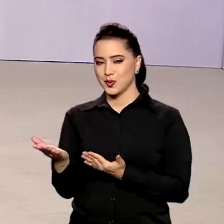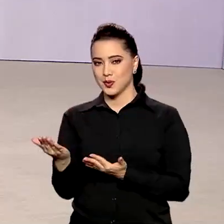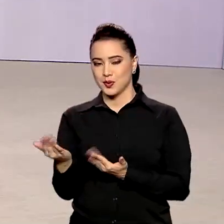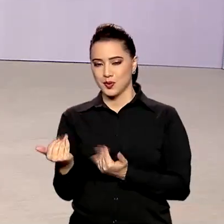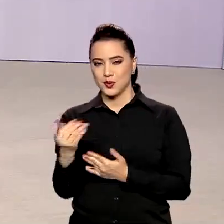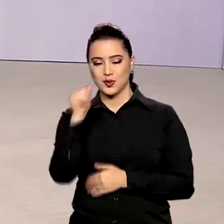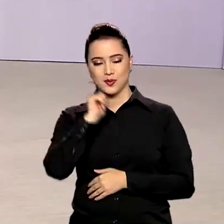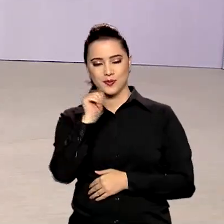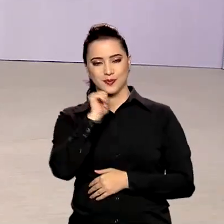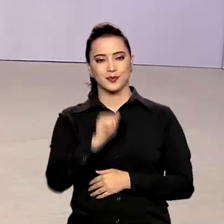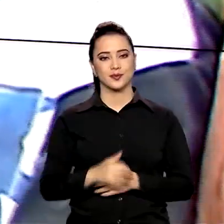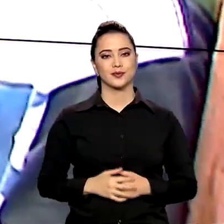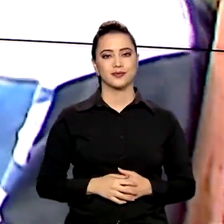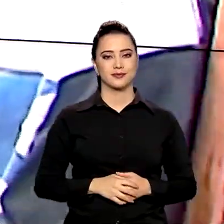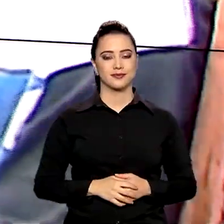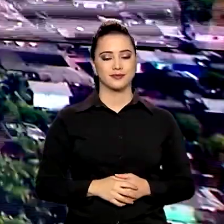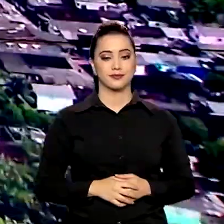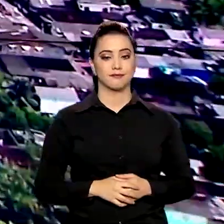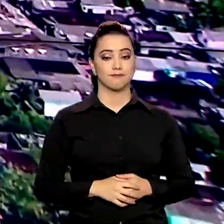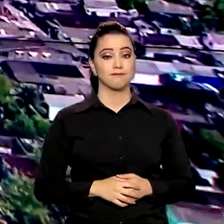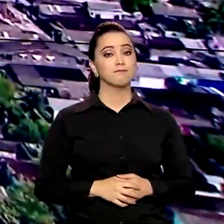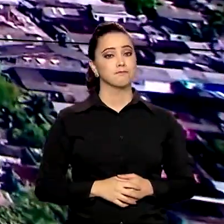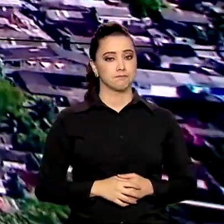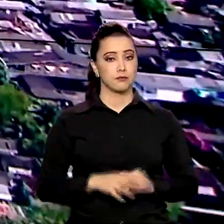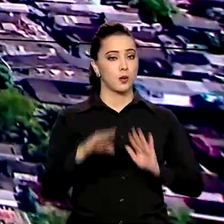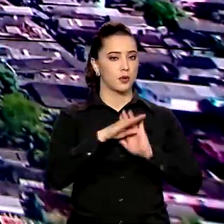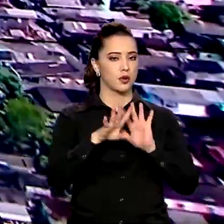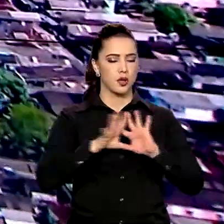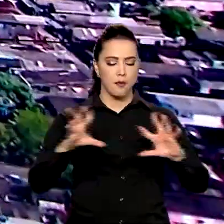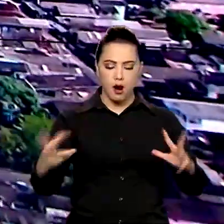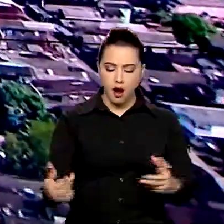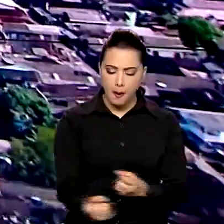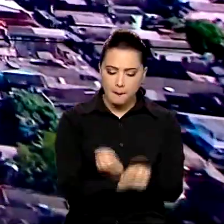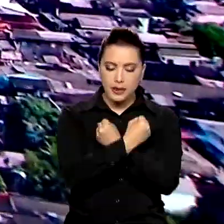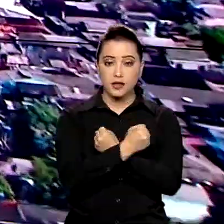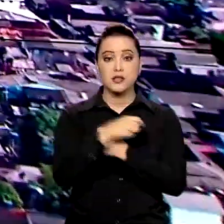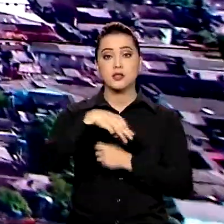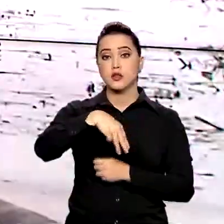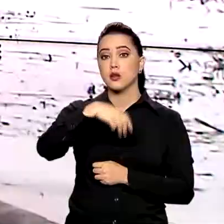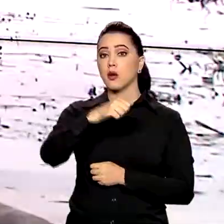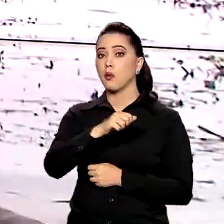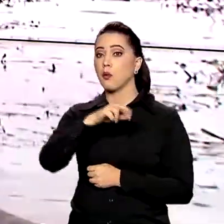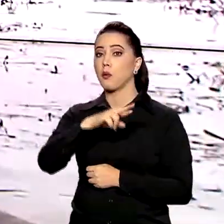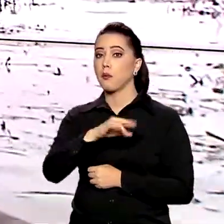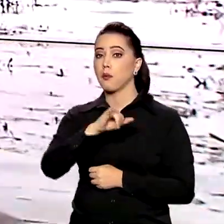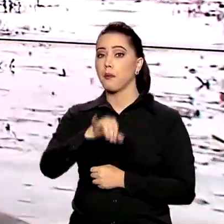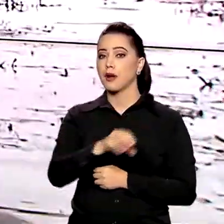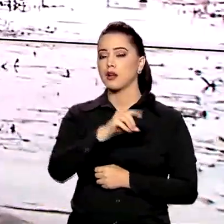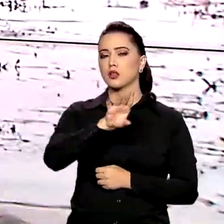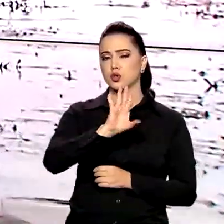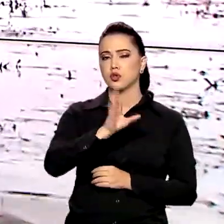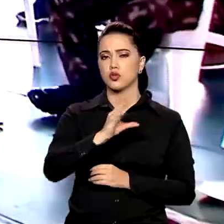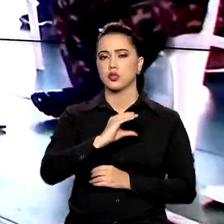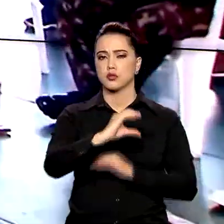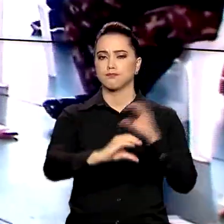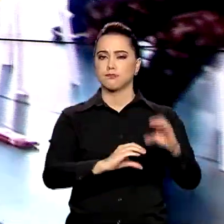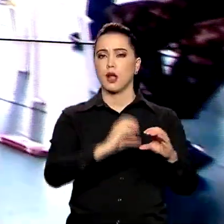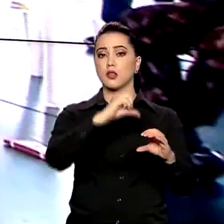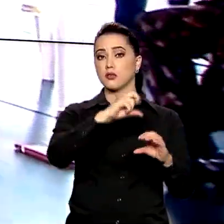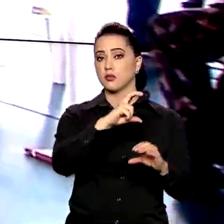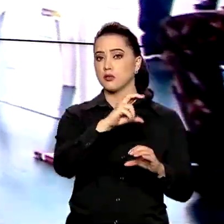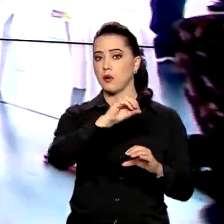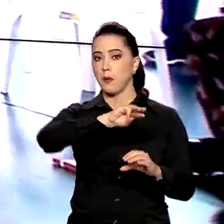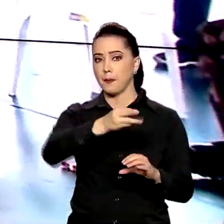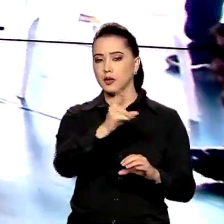adolescentes e mulheres. O programa Brásio Marajó já investiu 950 milhões de reais em ações de